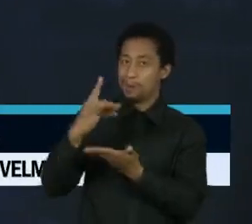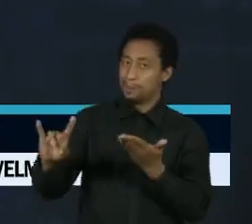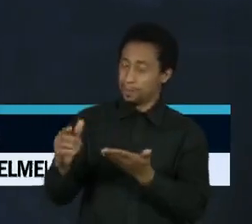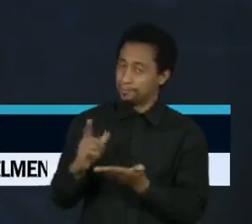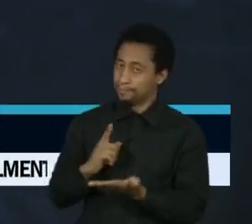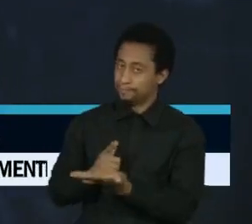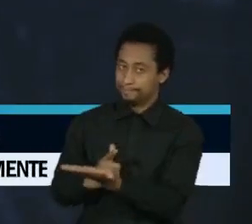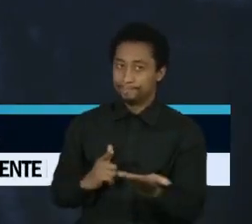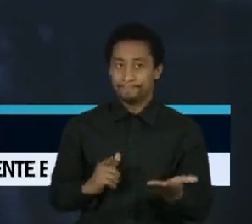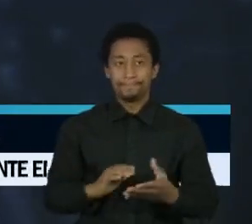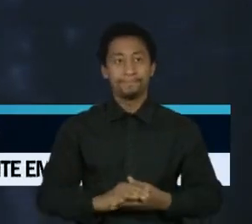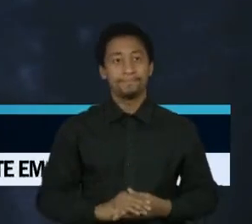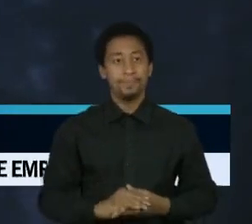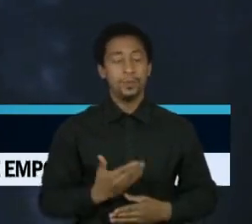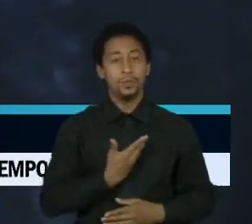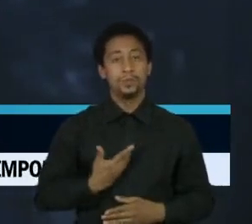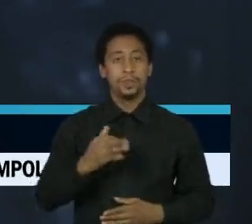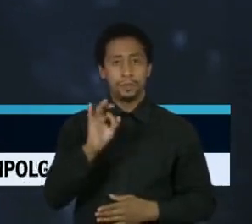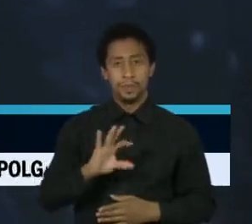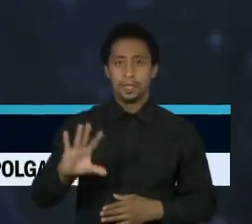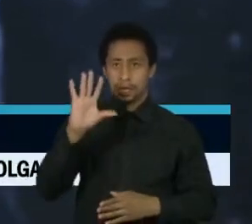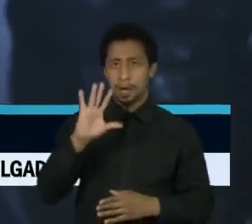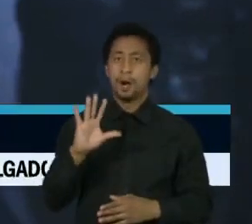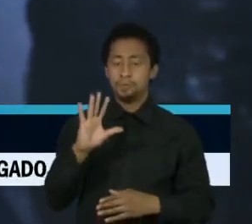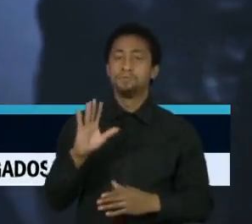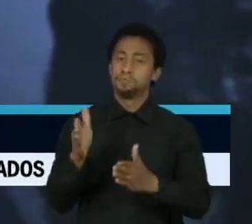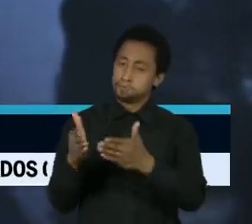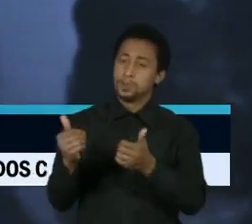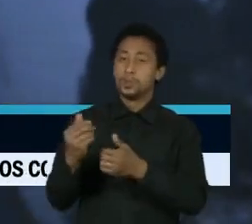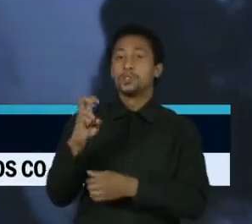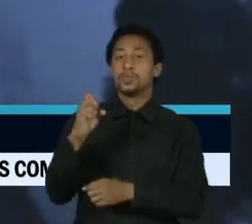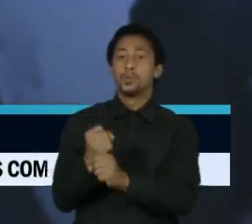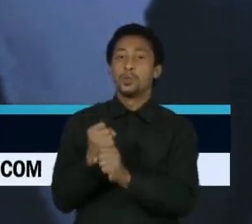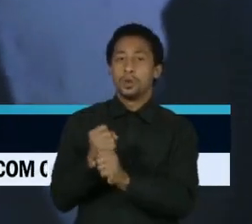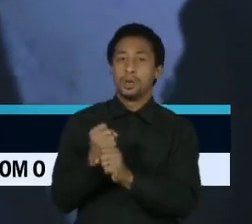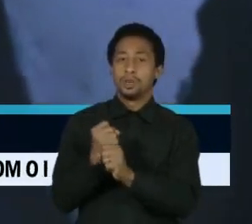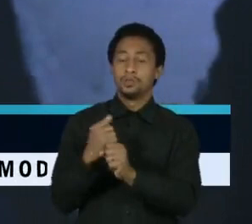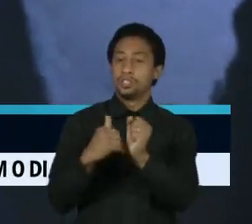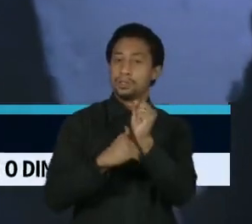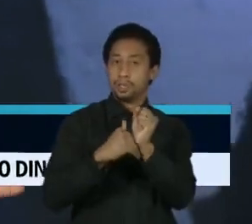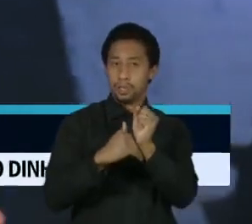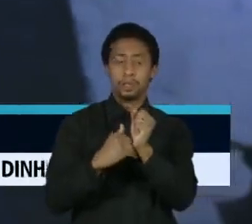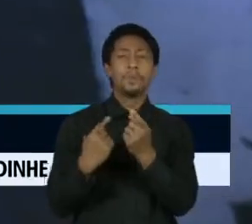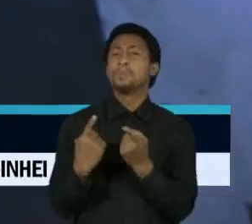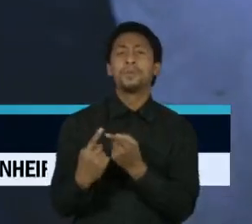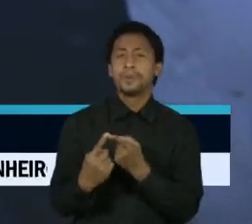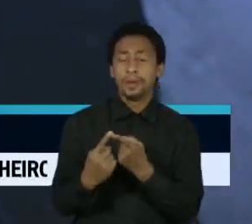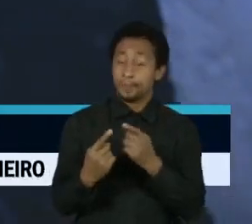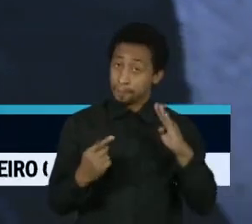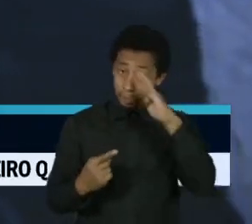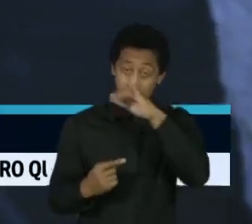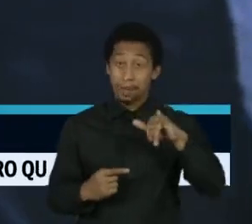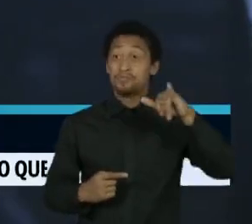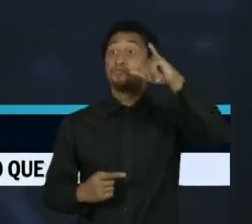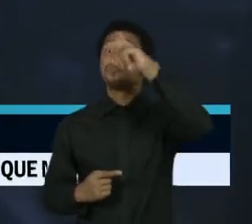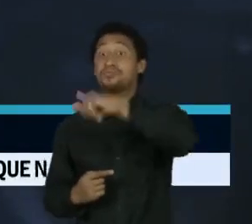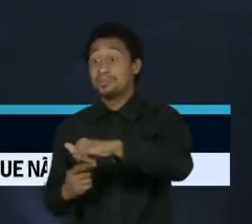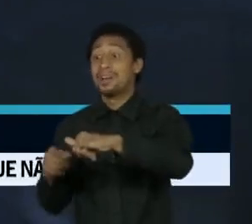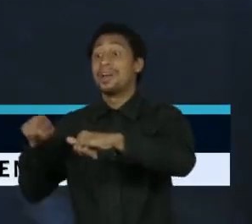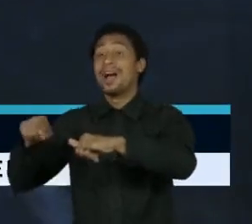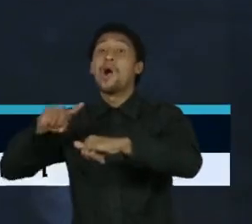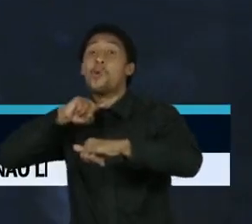O governo impõe sigilo de cinco anos no relatório da viagem que o presidente Jair Bolsonaro fez à Rússia em fevereiro.